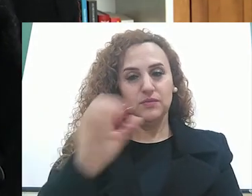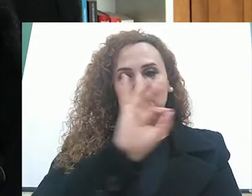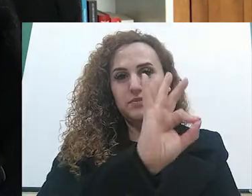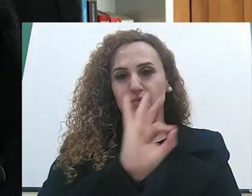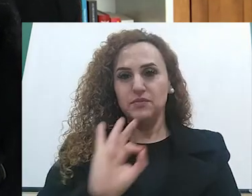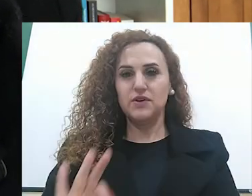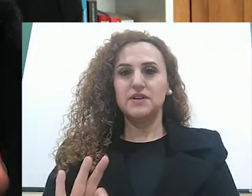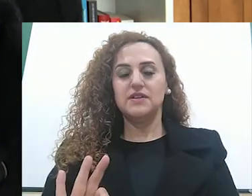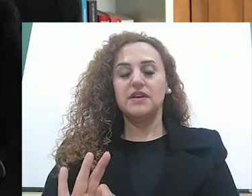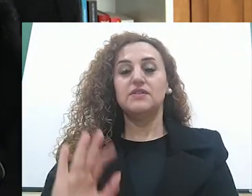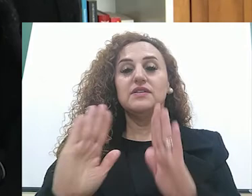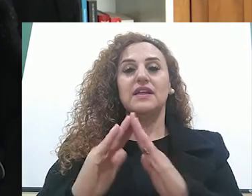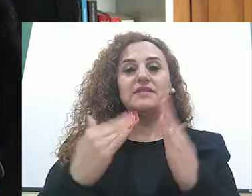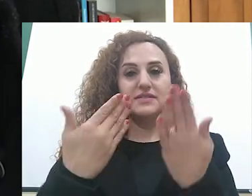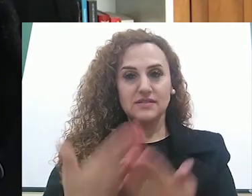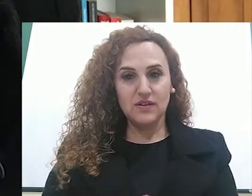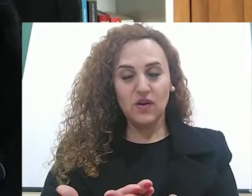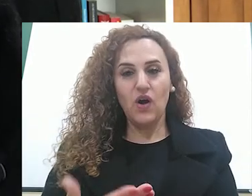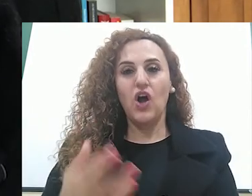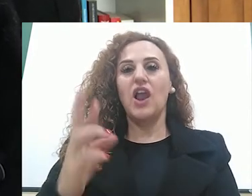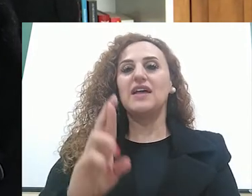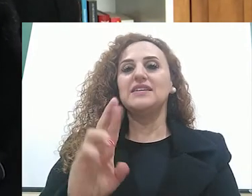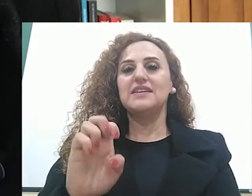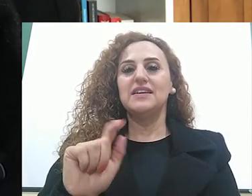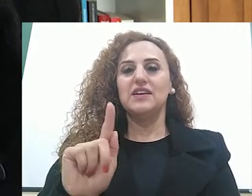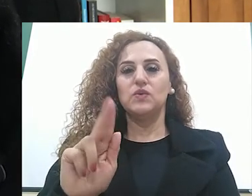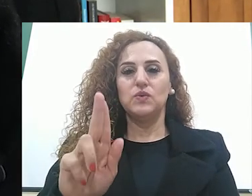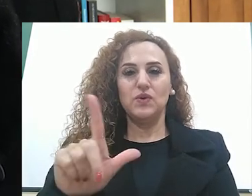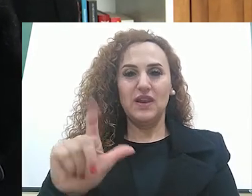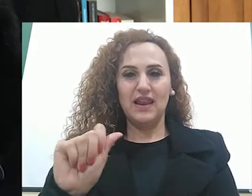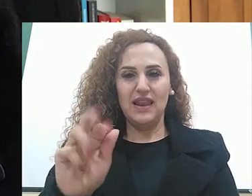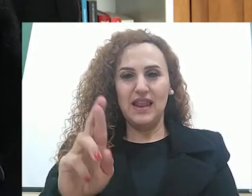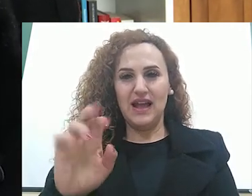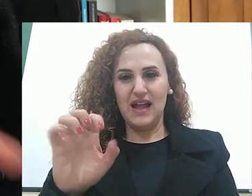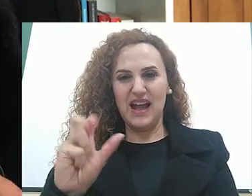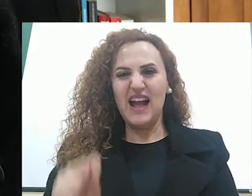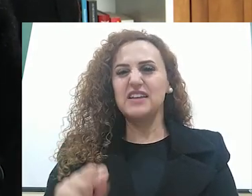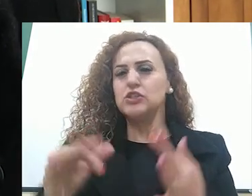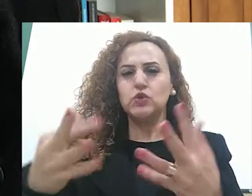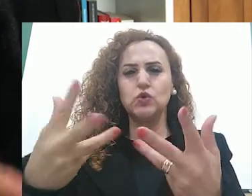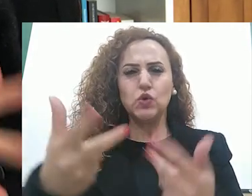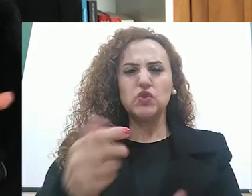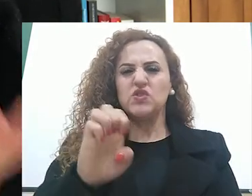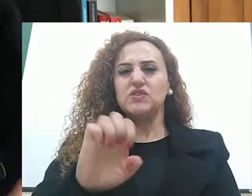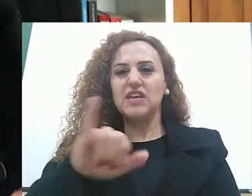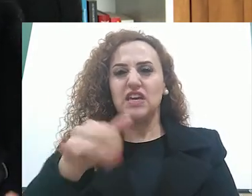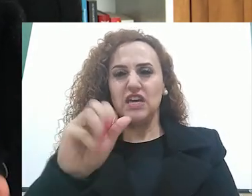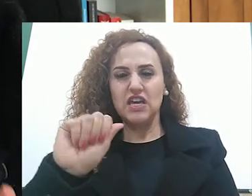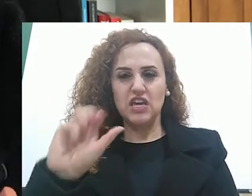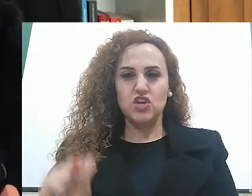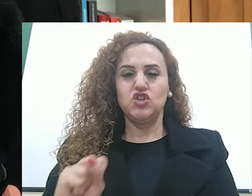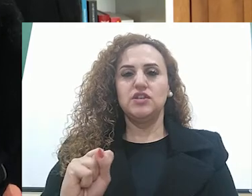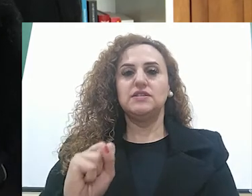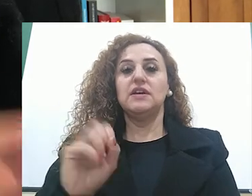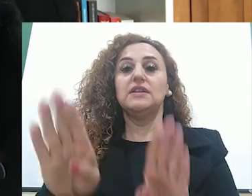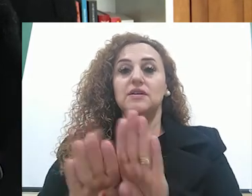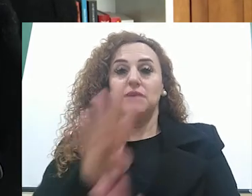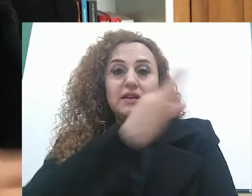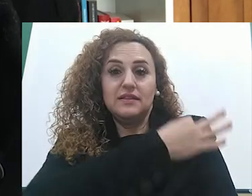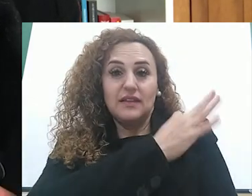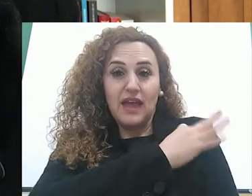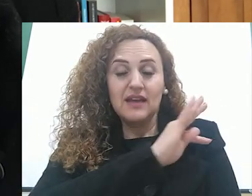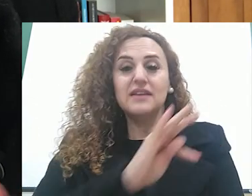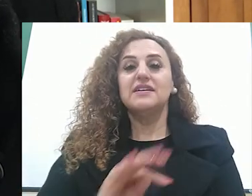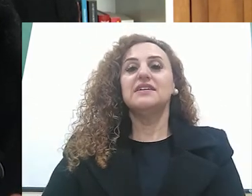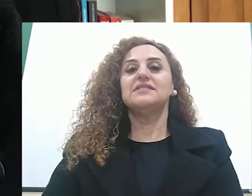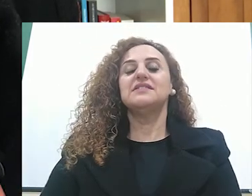docentes, dos docentes das escolas regulares, as escolas técnicas e dos EJAS são mulheres. Então, nós